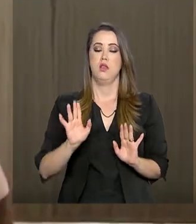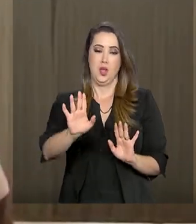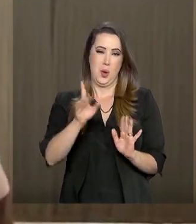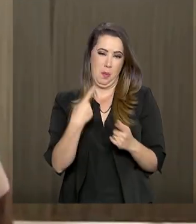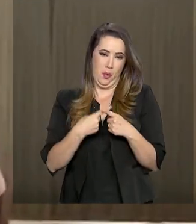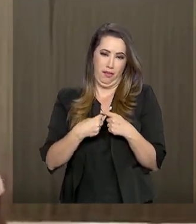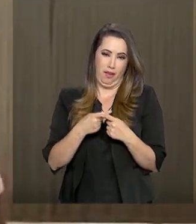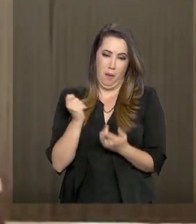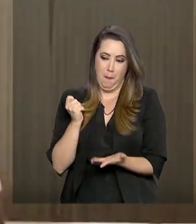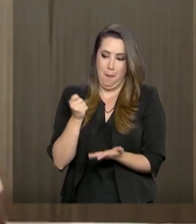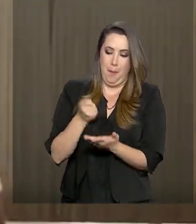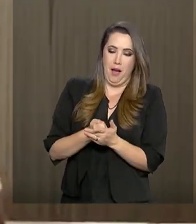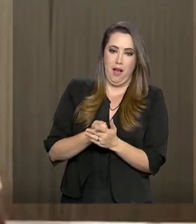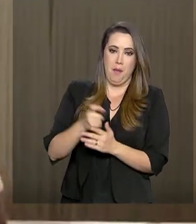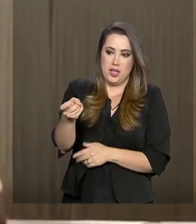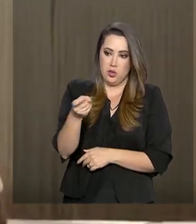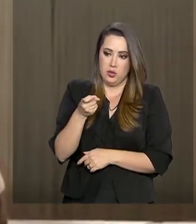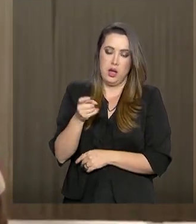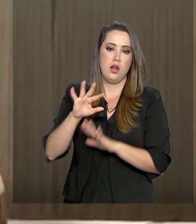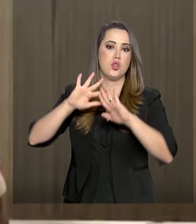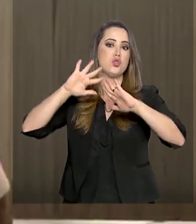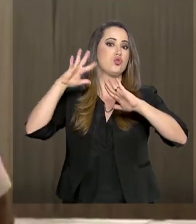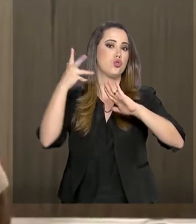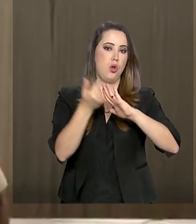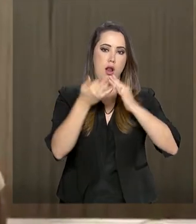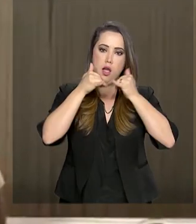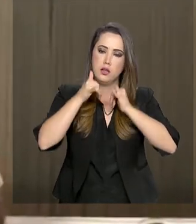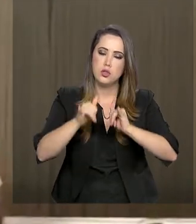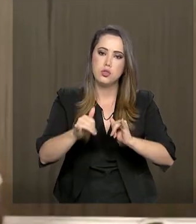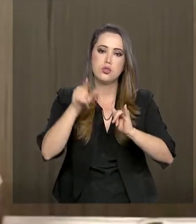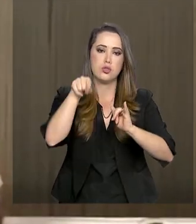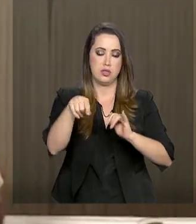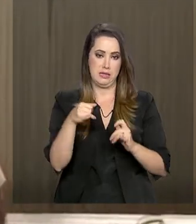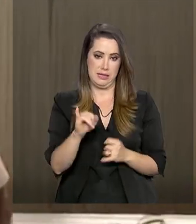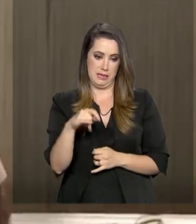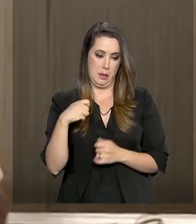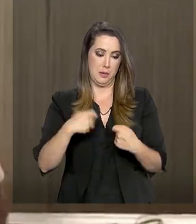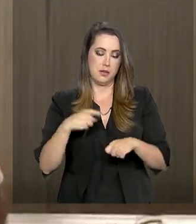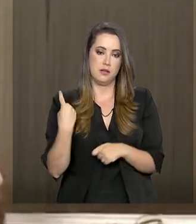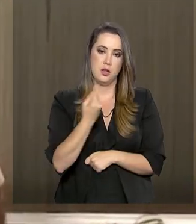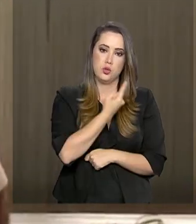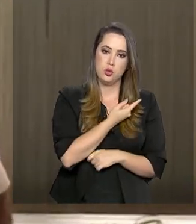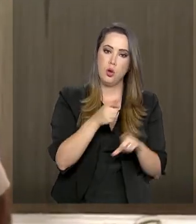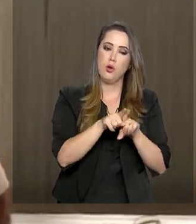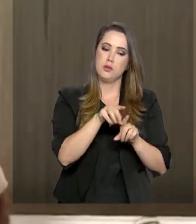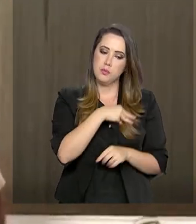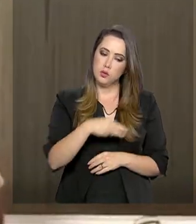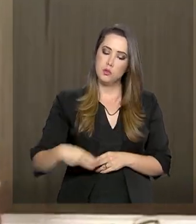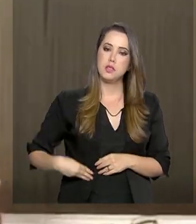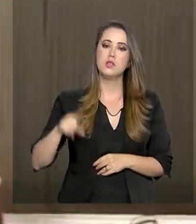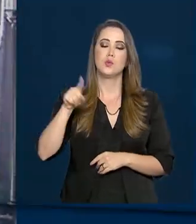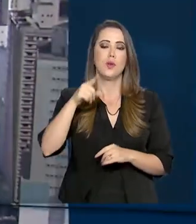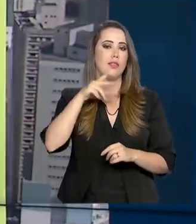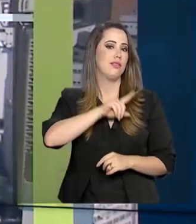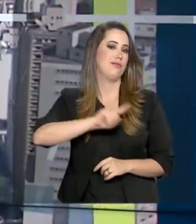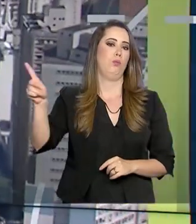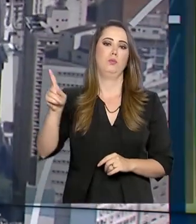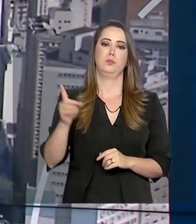a taxação da energia solar, no que depender do presidente Jair Bolsonaro e dos seus ministros, é não.